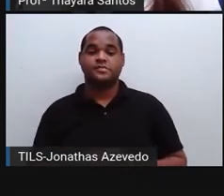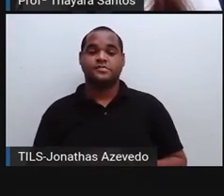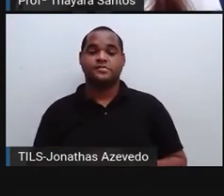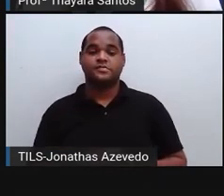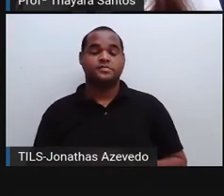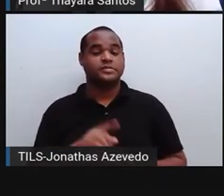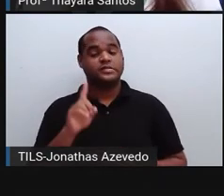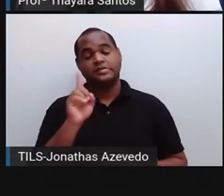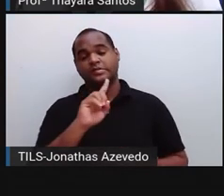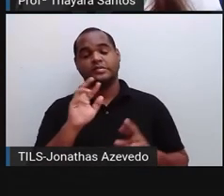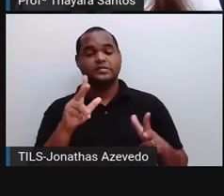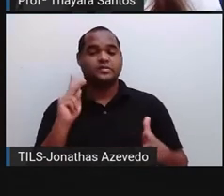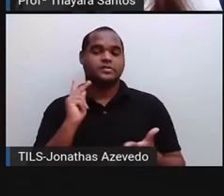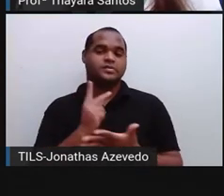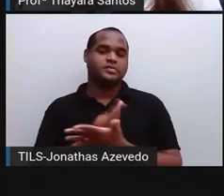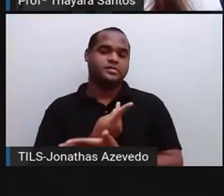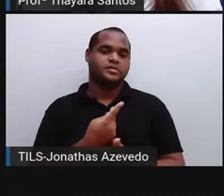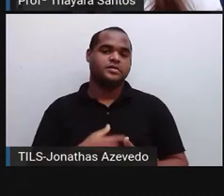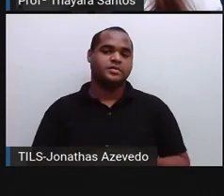Não é, está errado.